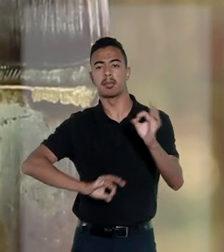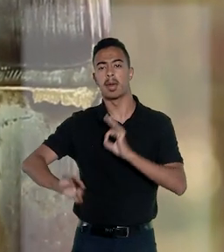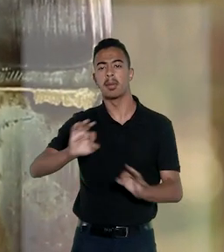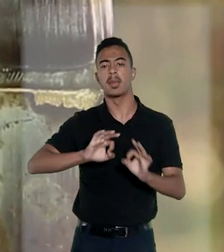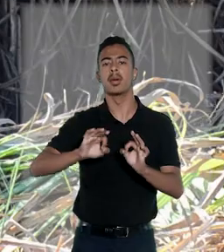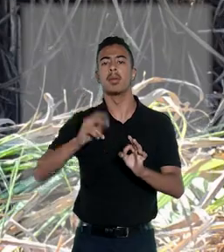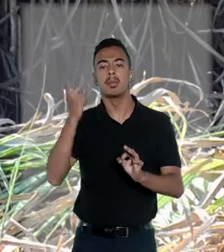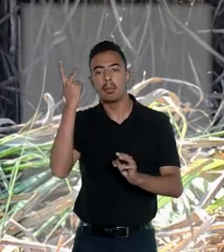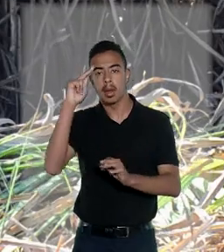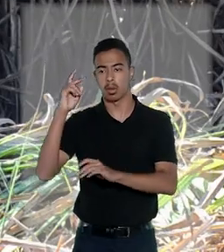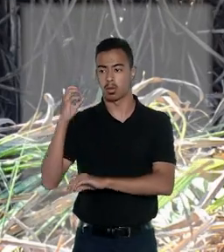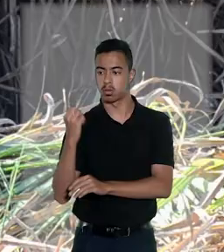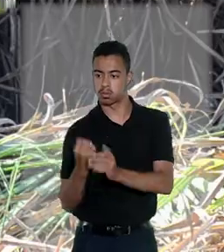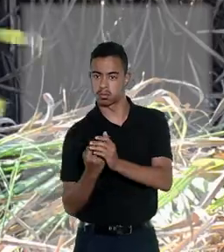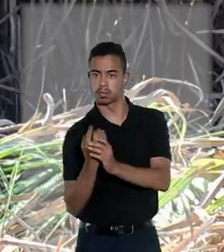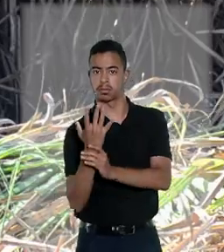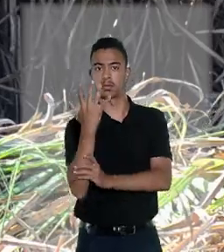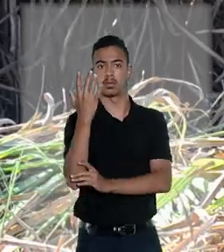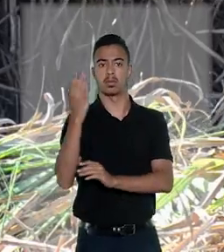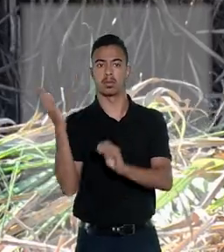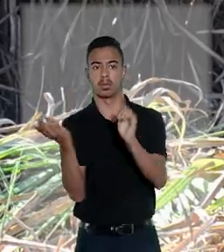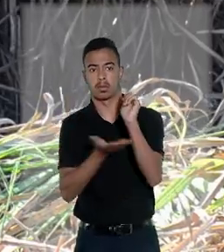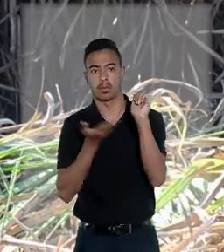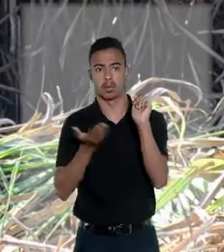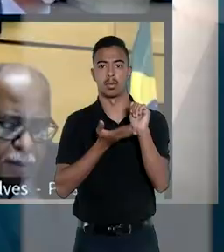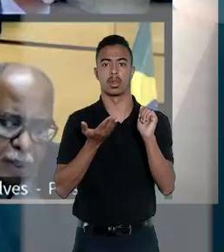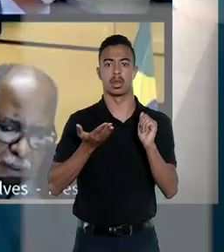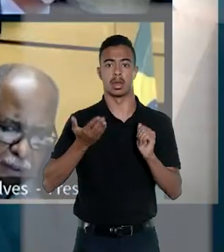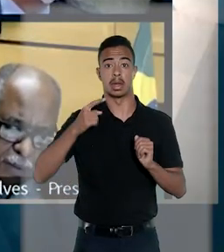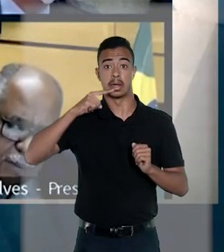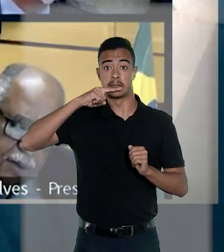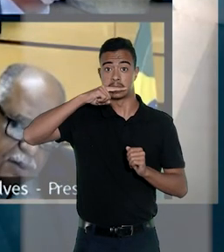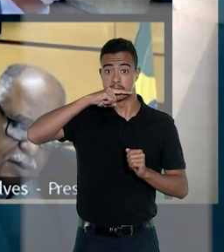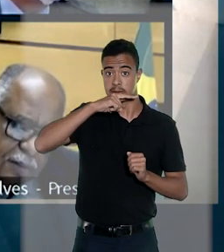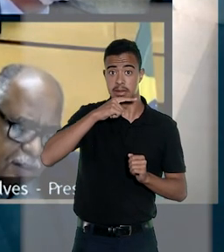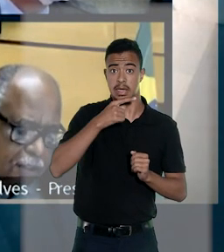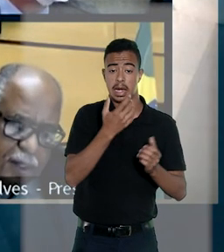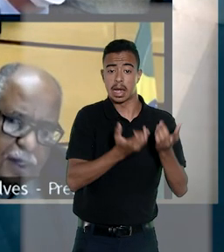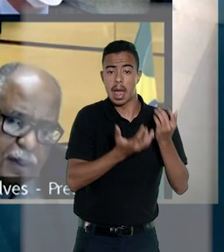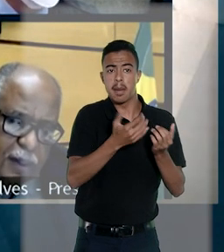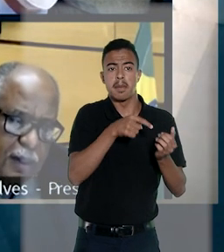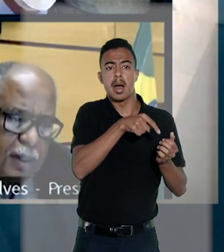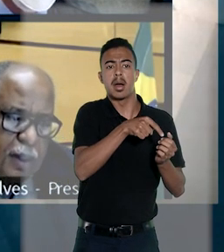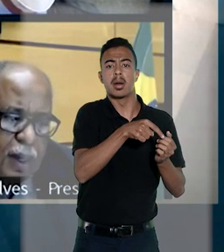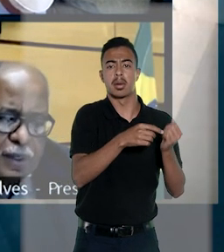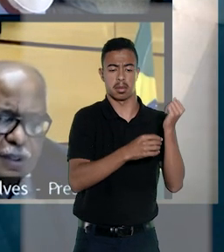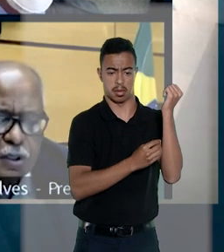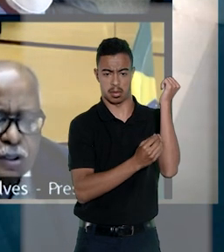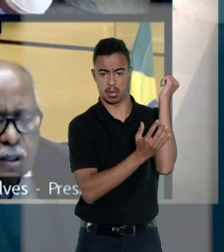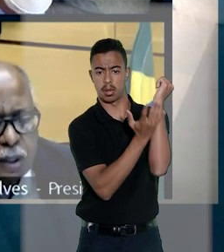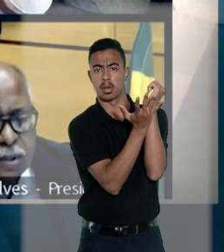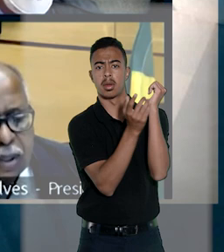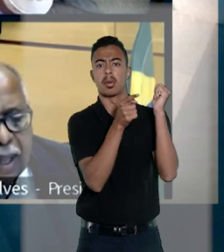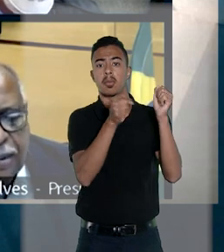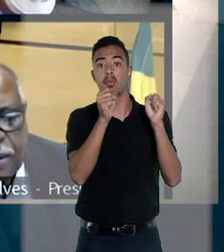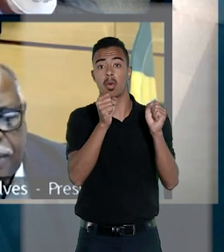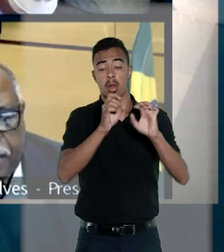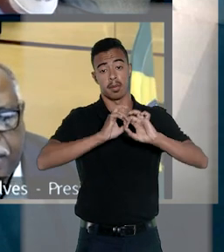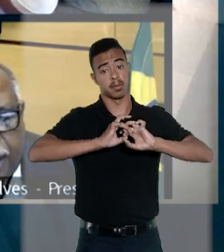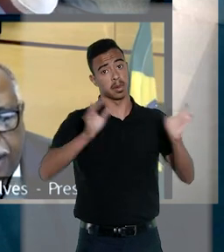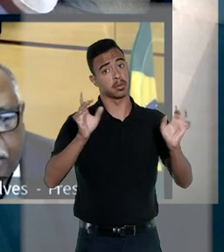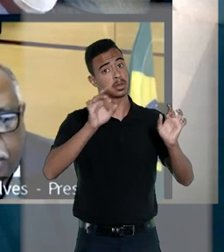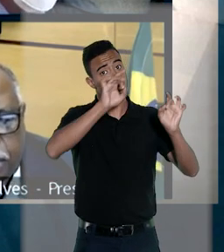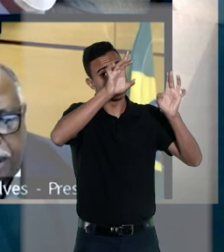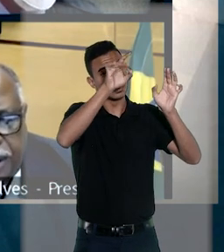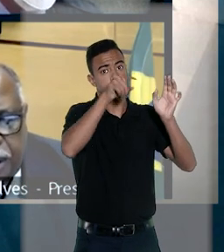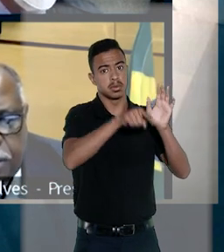preparatório para o cultivo e a colheita nos canaviais. Para a primeira turma, a queima da palha pode ser realizada com permissão